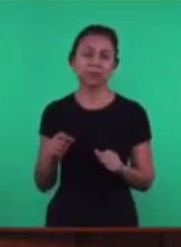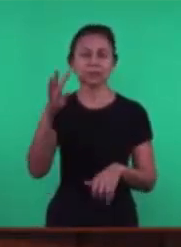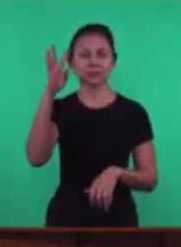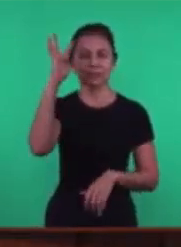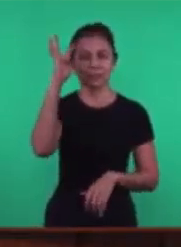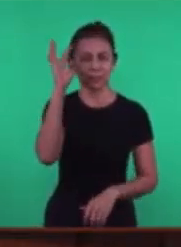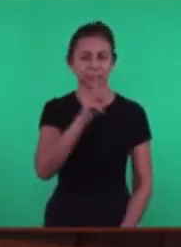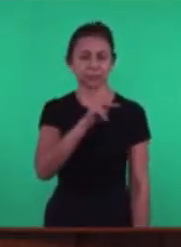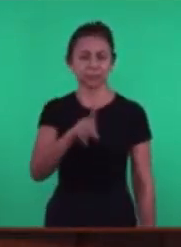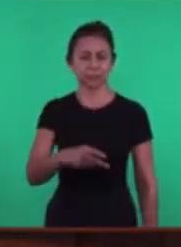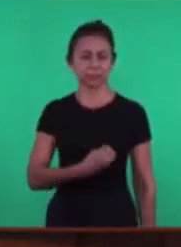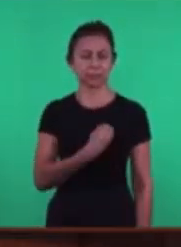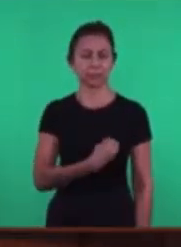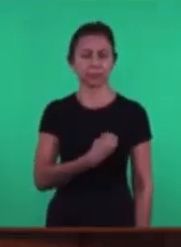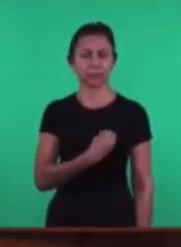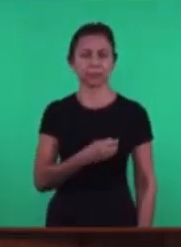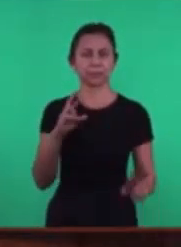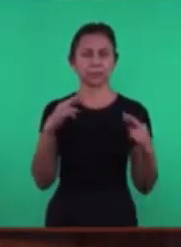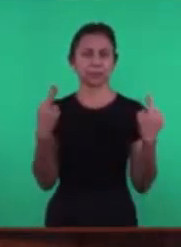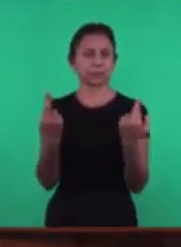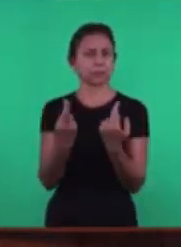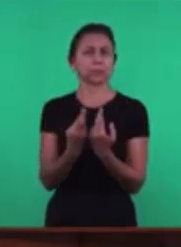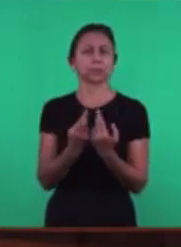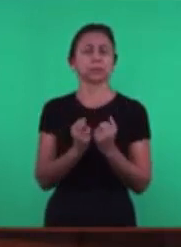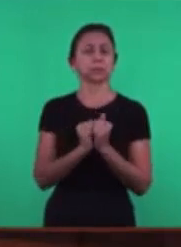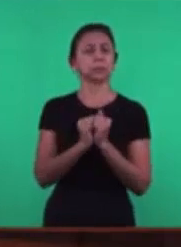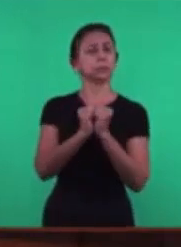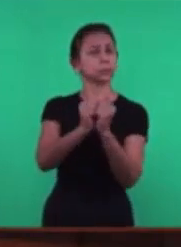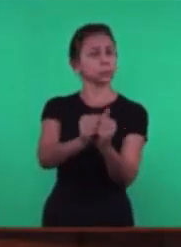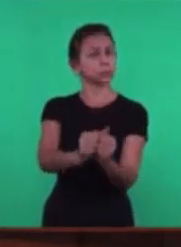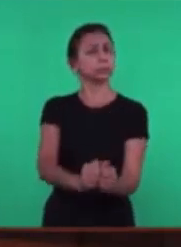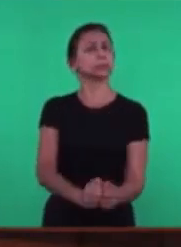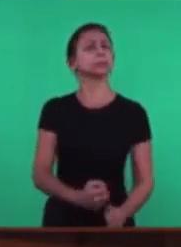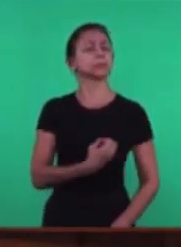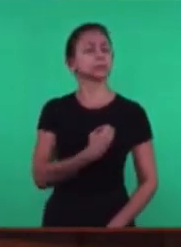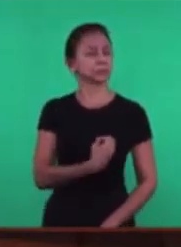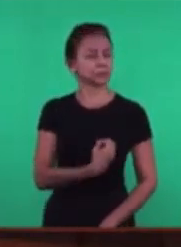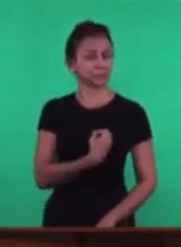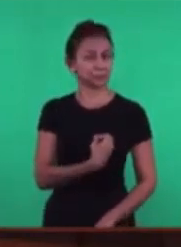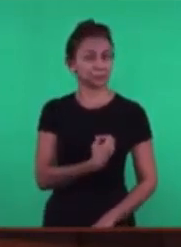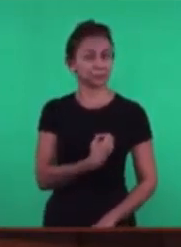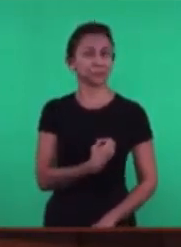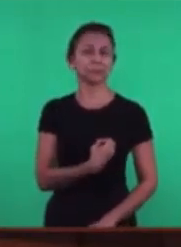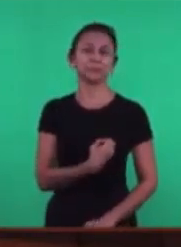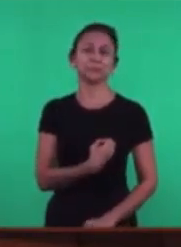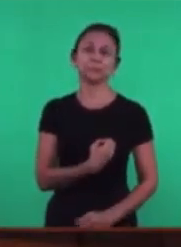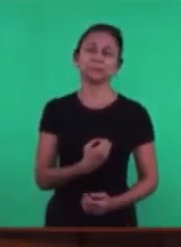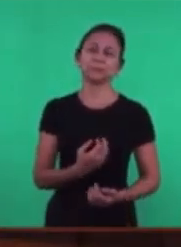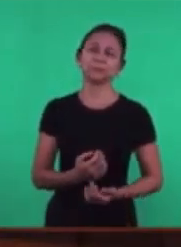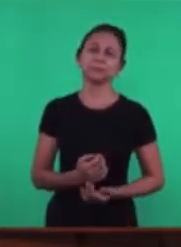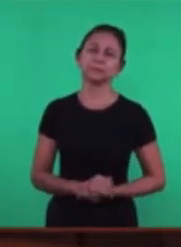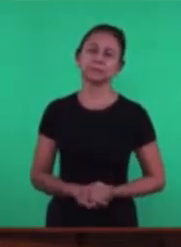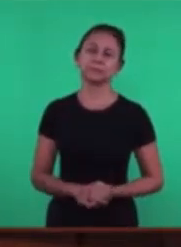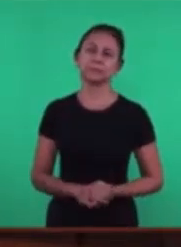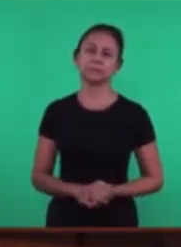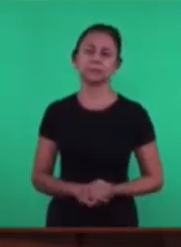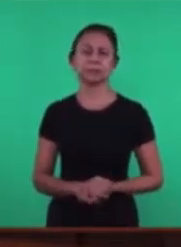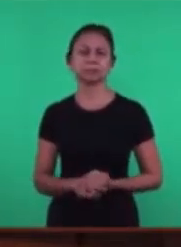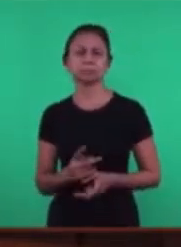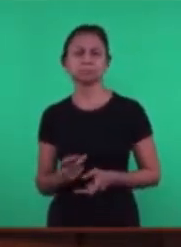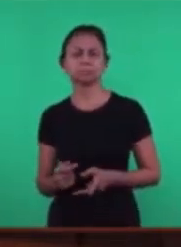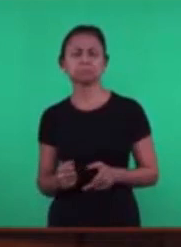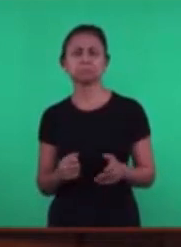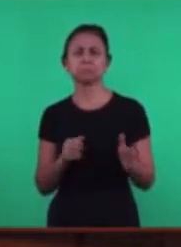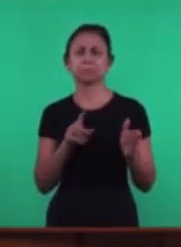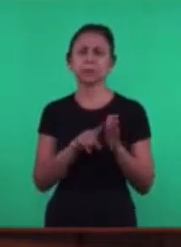-feira Tomarem parte Na reunião Para tratar De perguntas